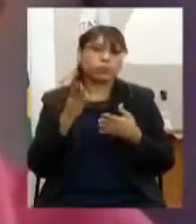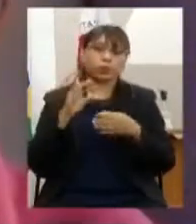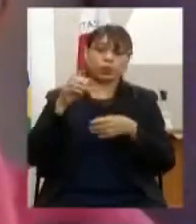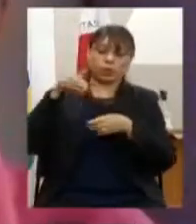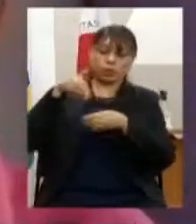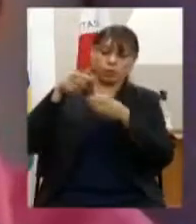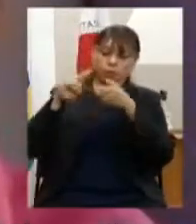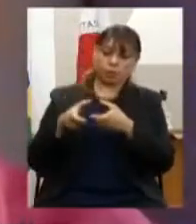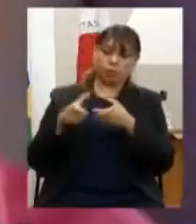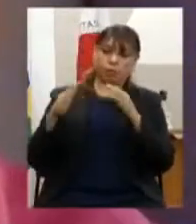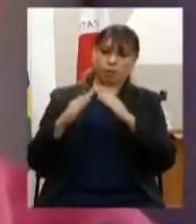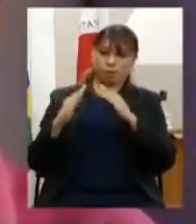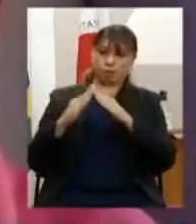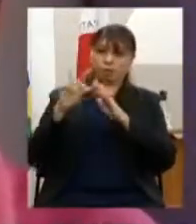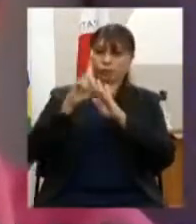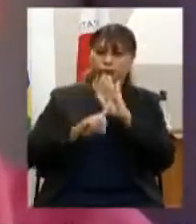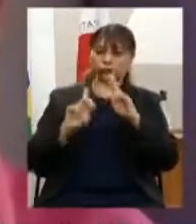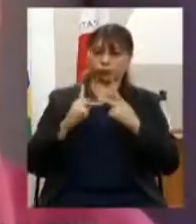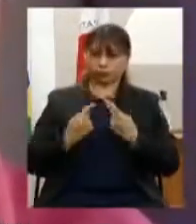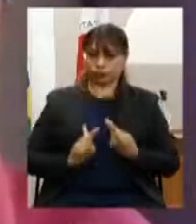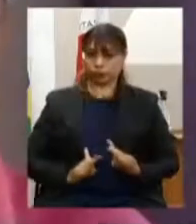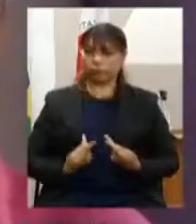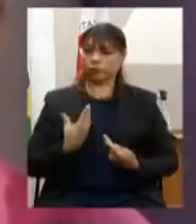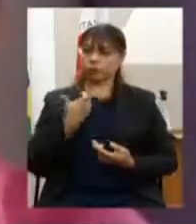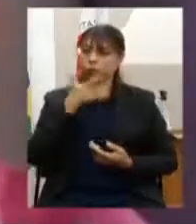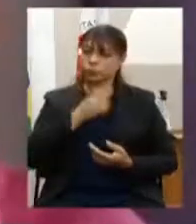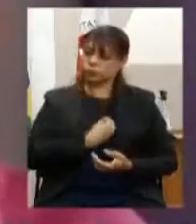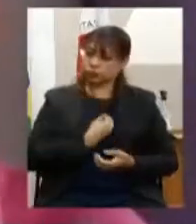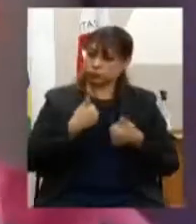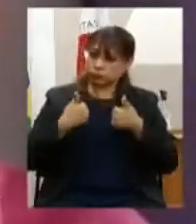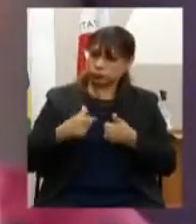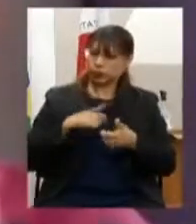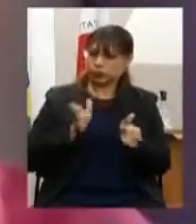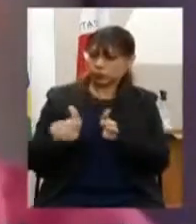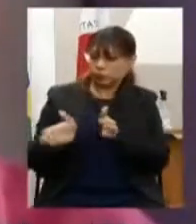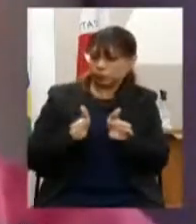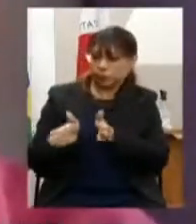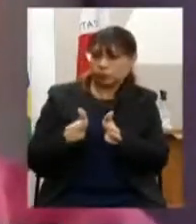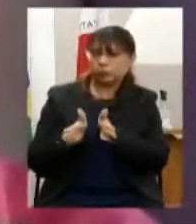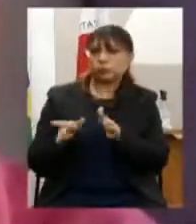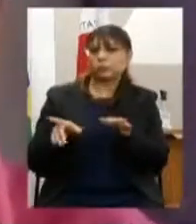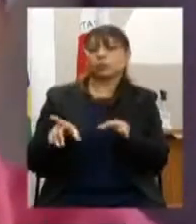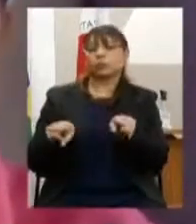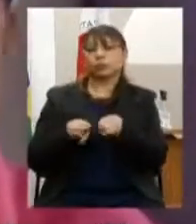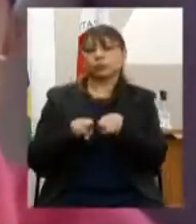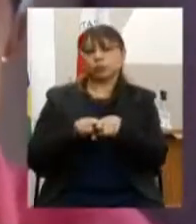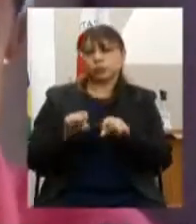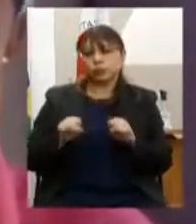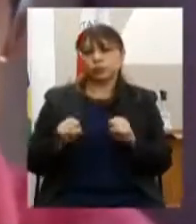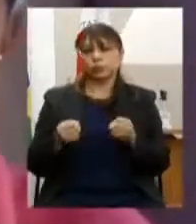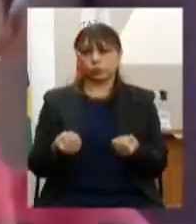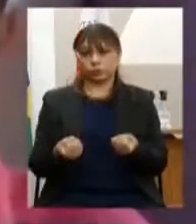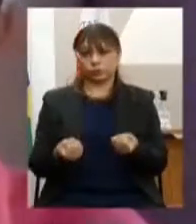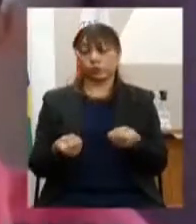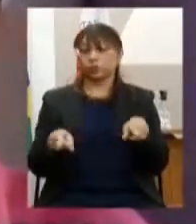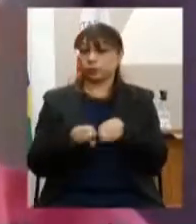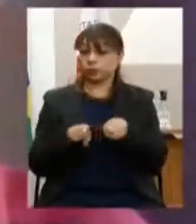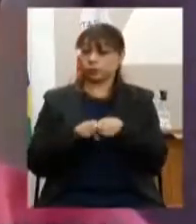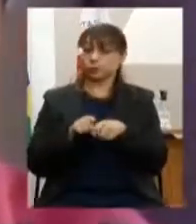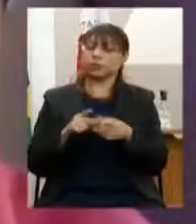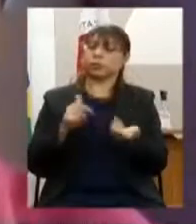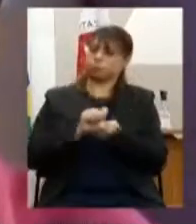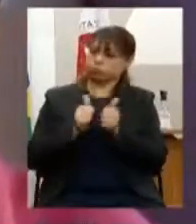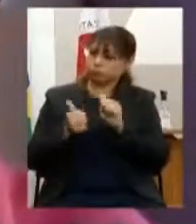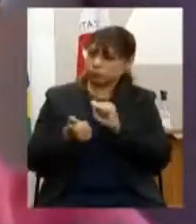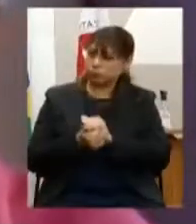Humanos para o seu funcionamento com acessibilidade e segurança, além de sua adequação